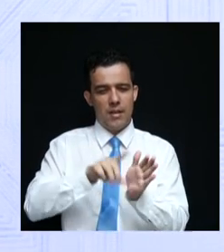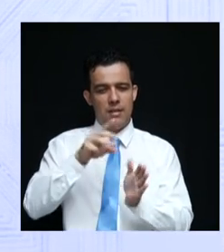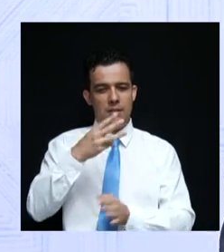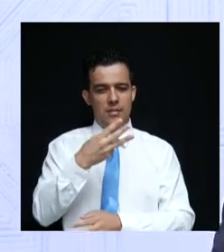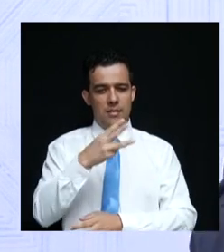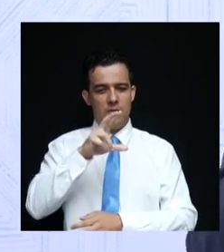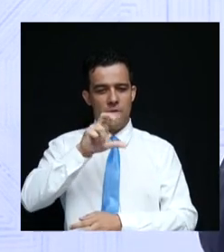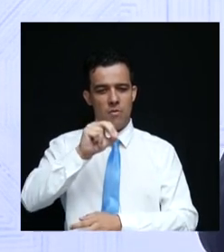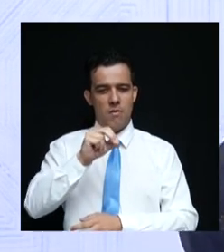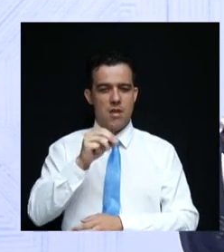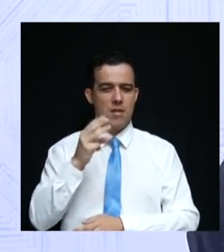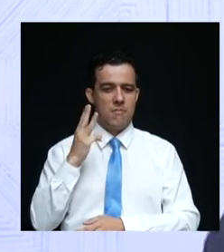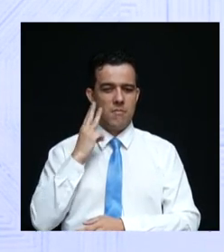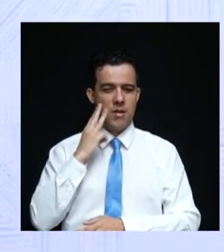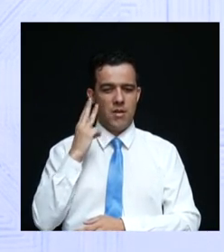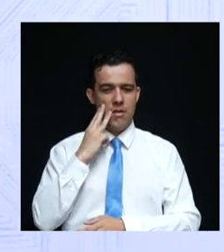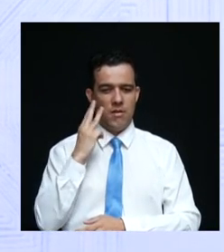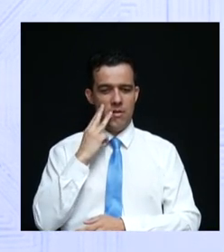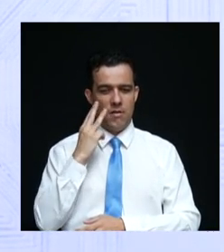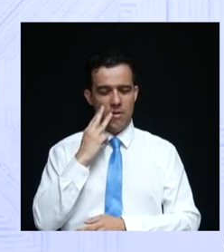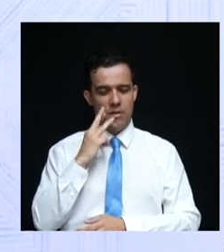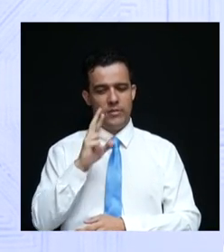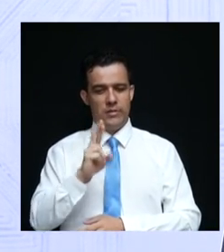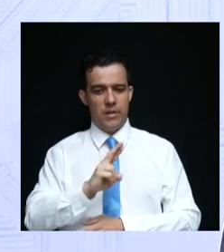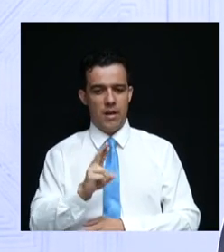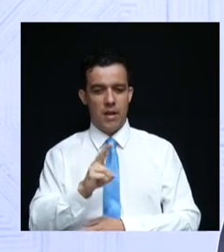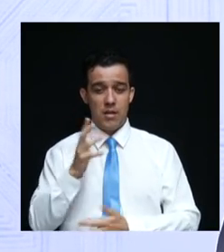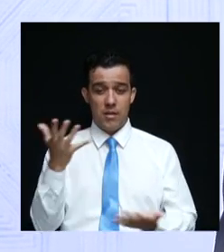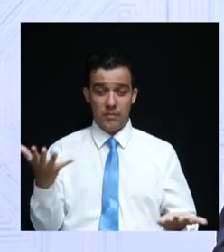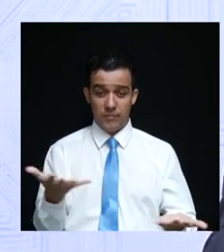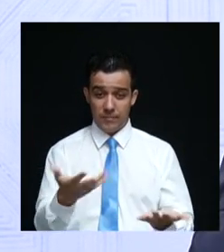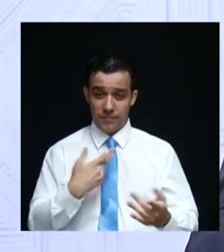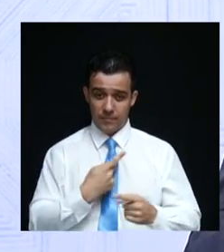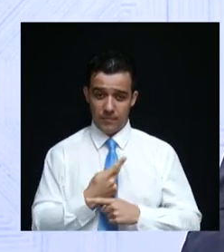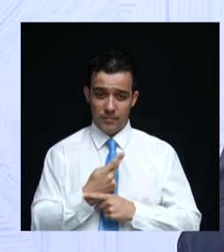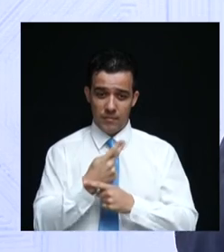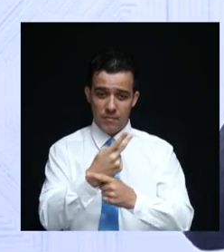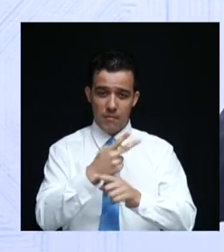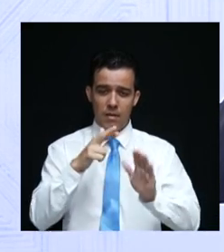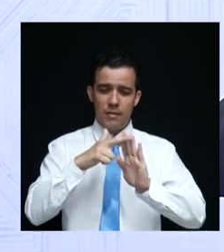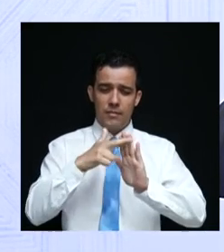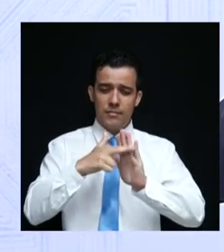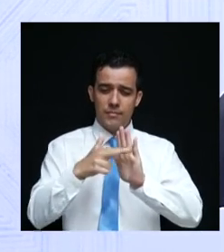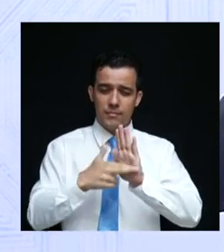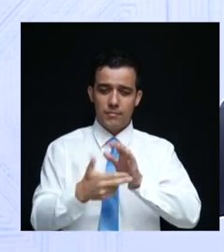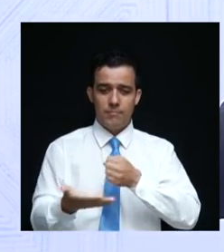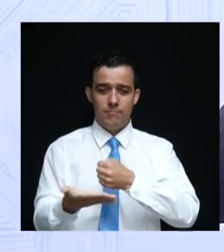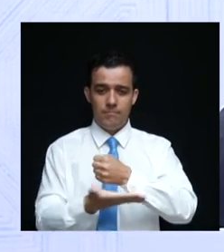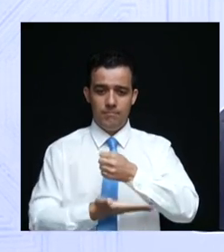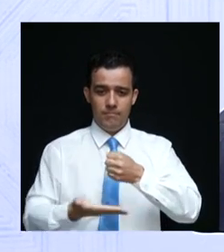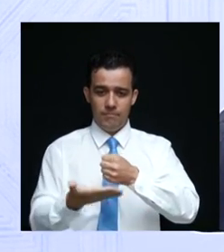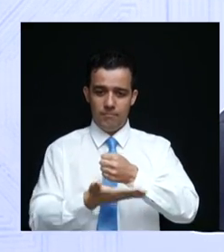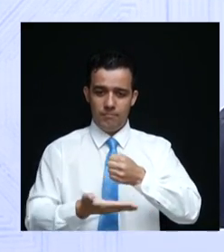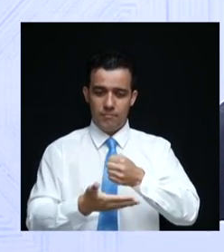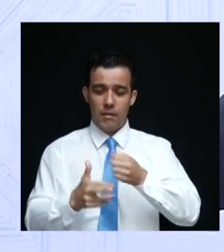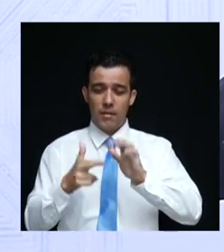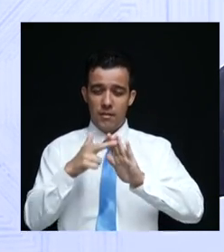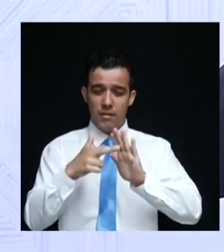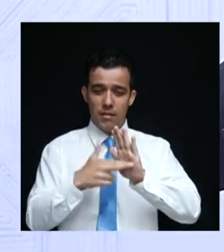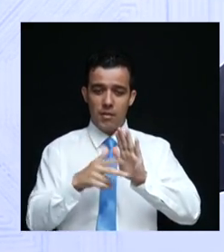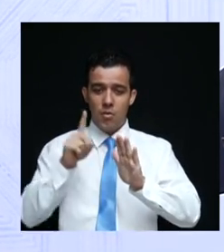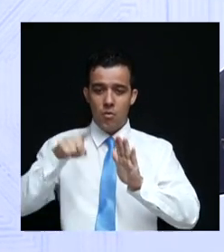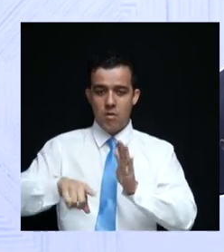reais. O que nós vamos buscar agora é fazer com que aquela regra mínima, fazer com que a gente possa